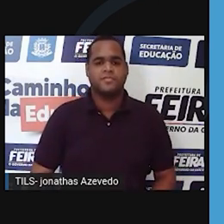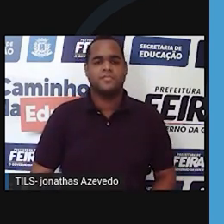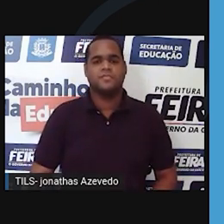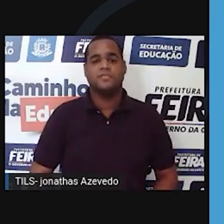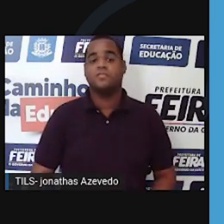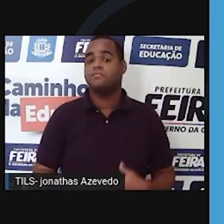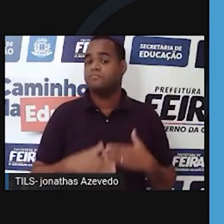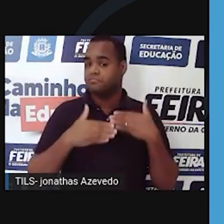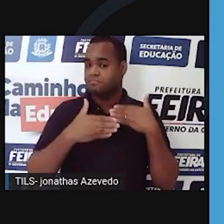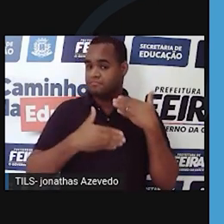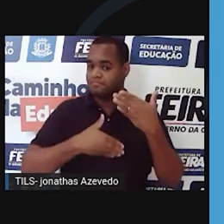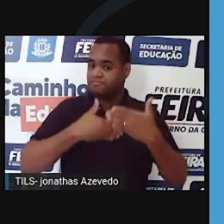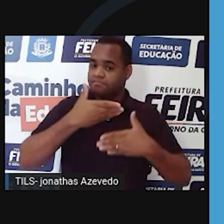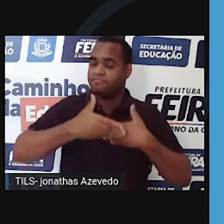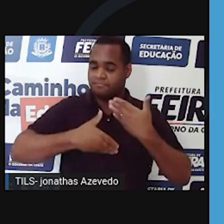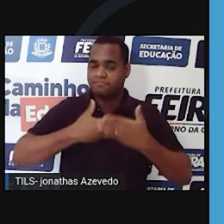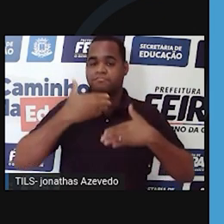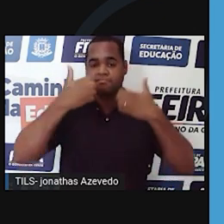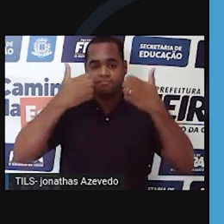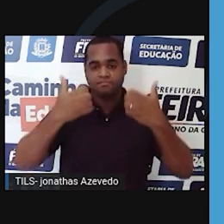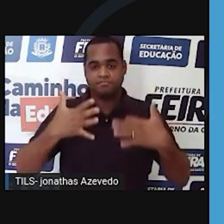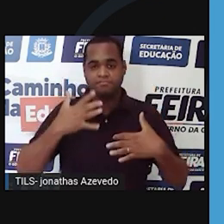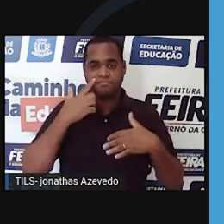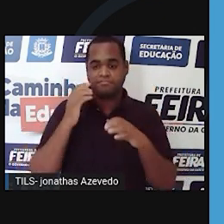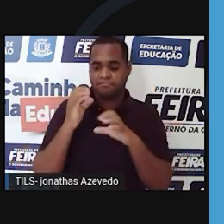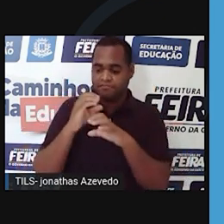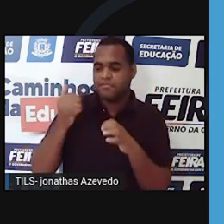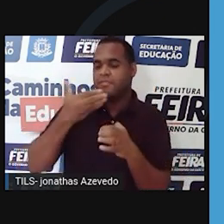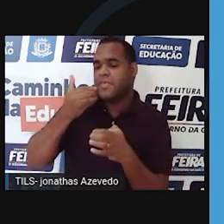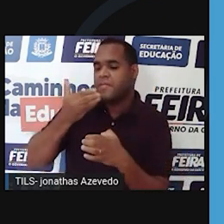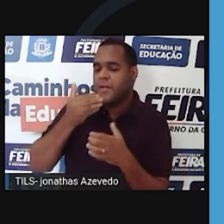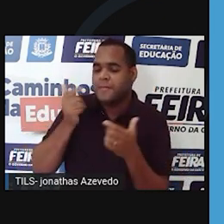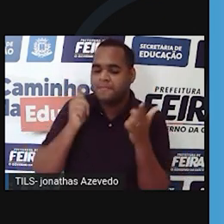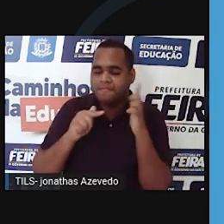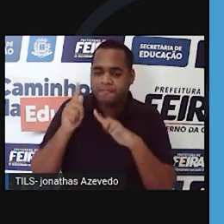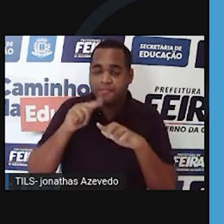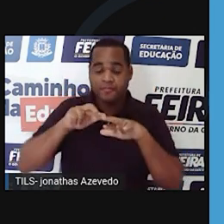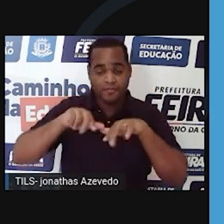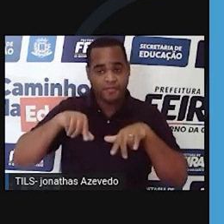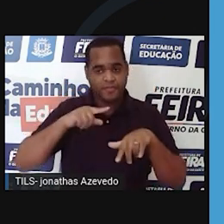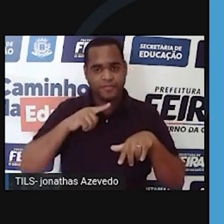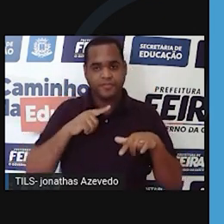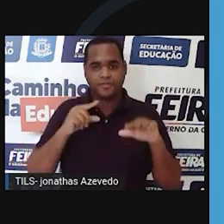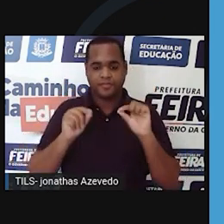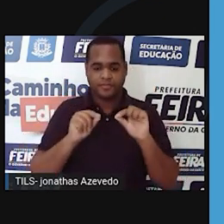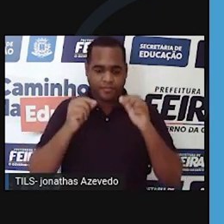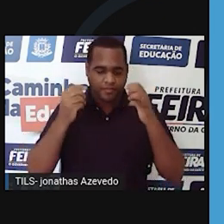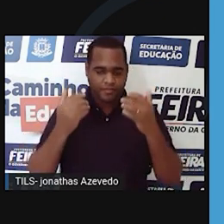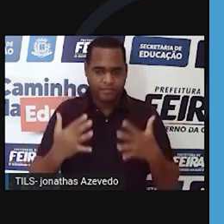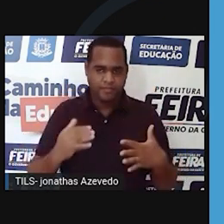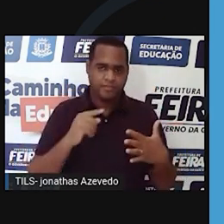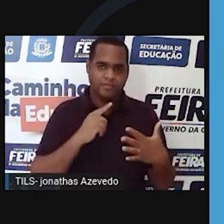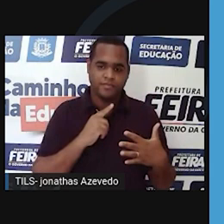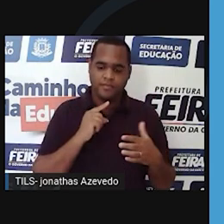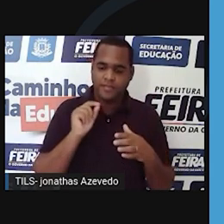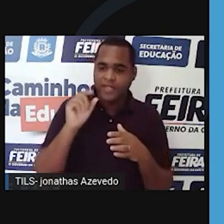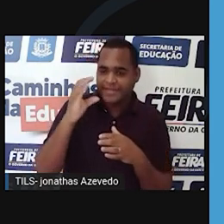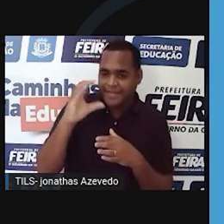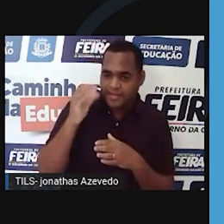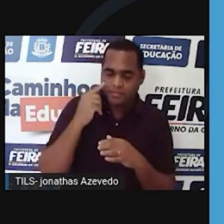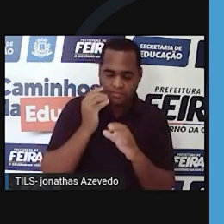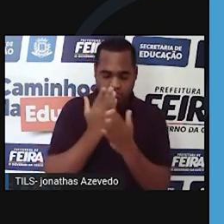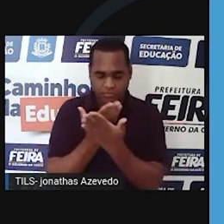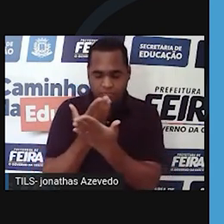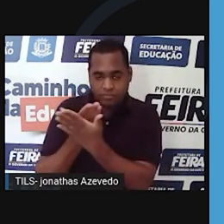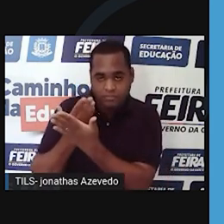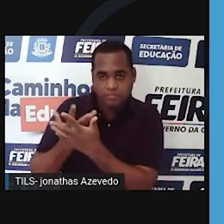Com o tempo, os microscópios foram aprimorados e, com isso, tornaram-se fundamentais para os estudos científicos, revelando